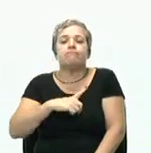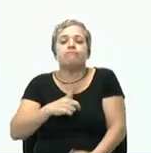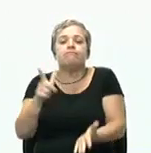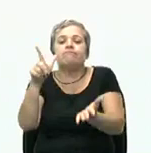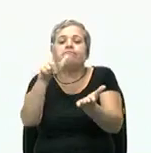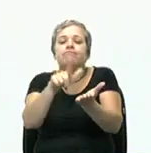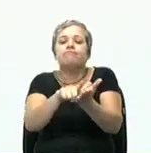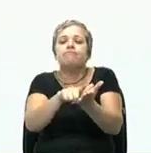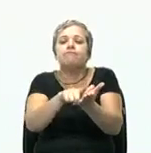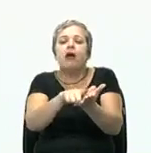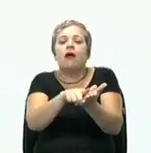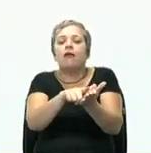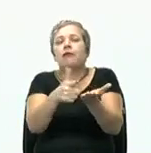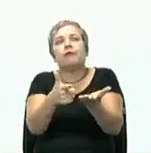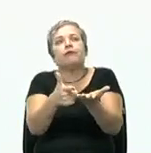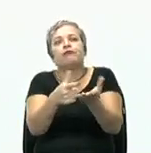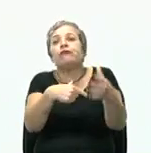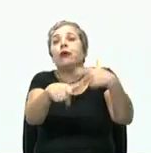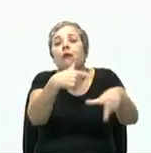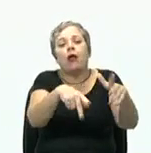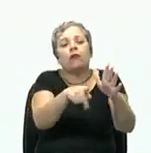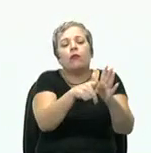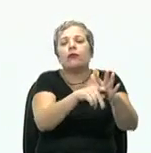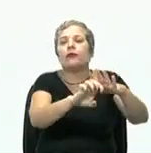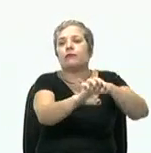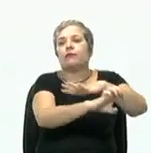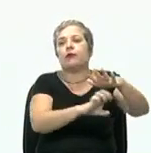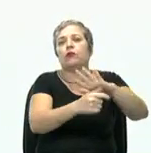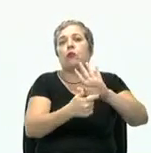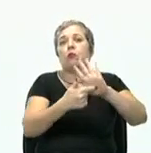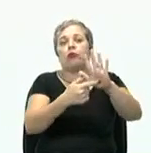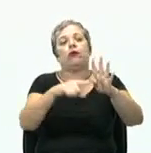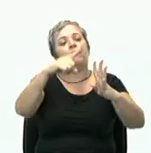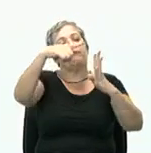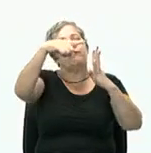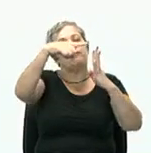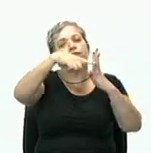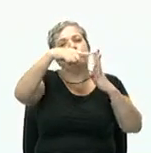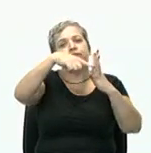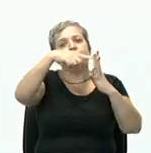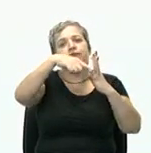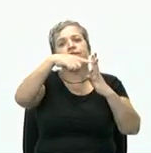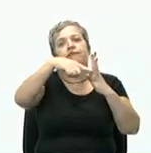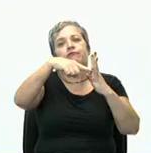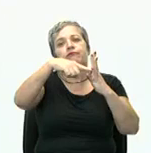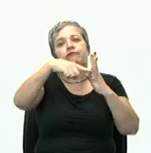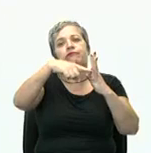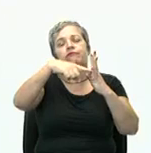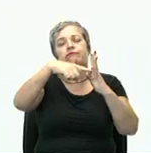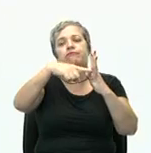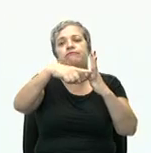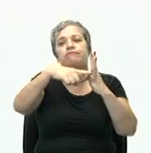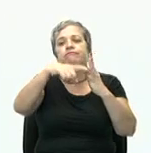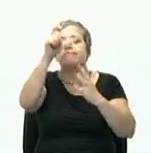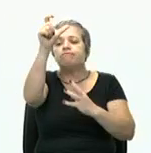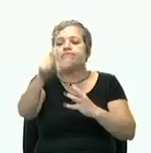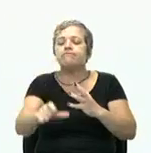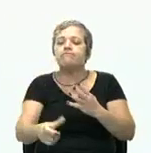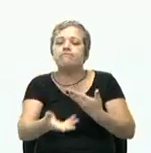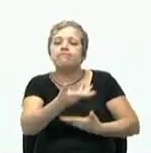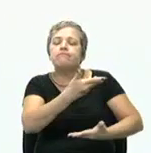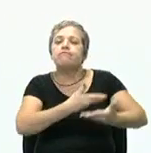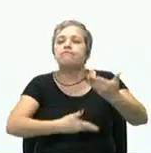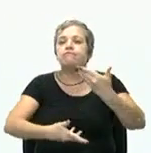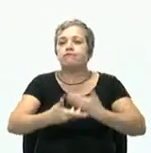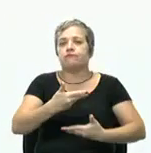dentro da empresa. E é isso que eu já trago aqui o quarto ponto. A impessoalidade nas relações.